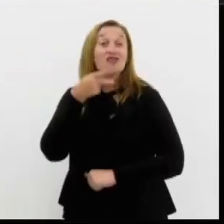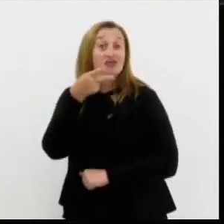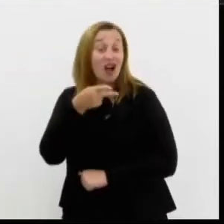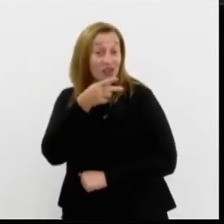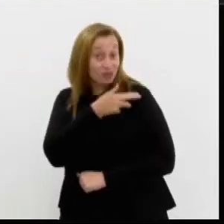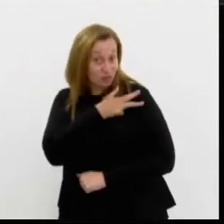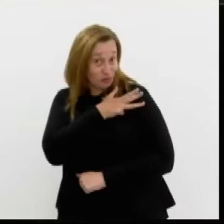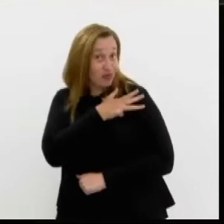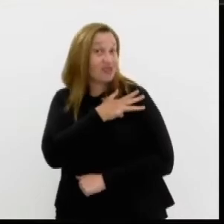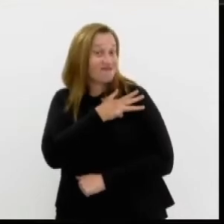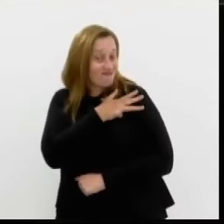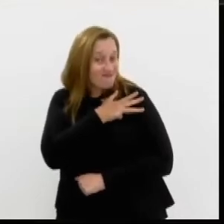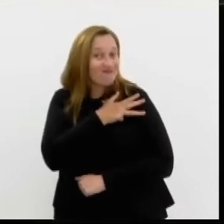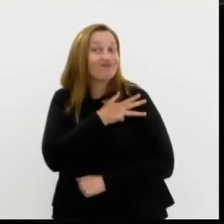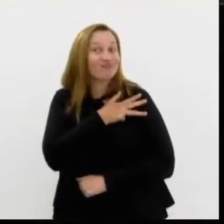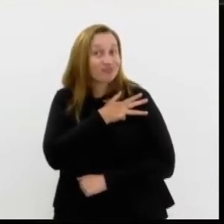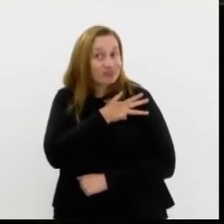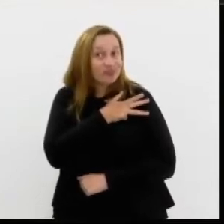Lula.